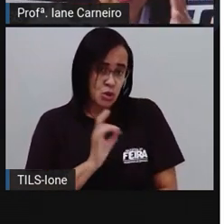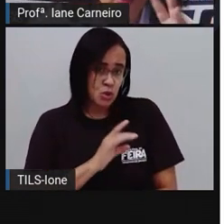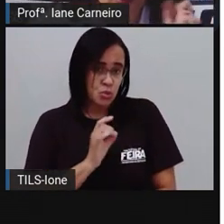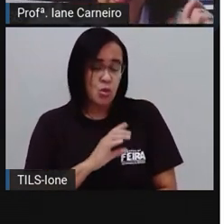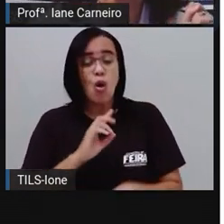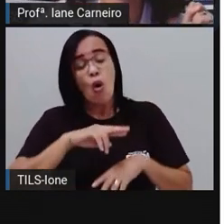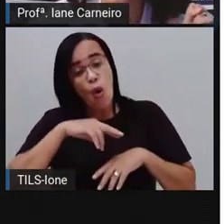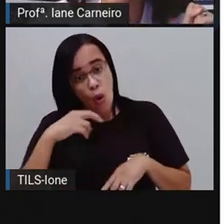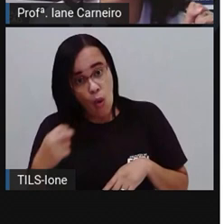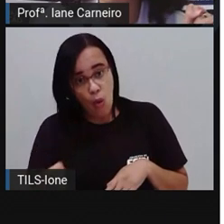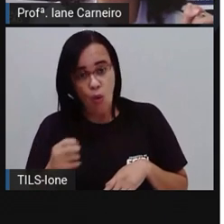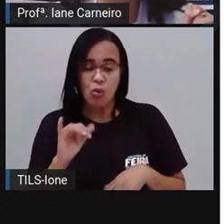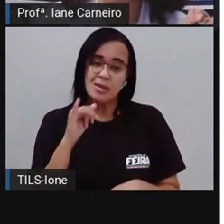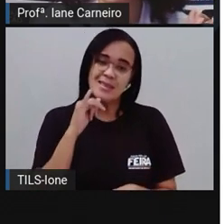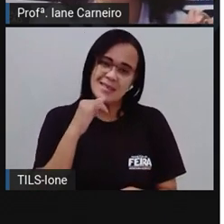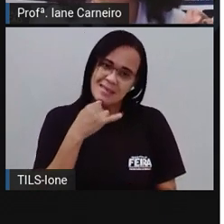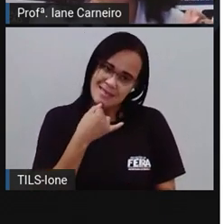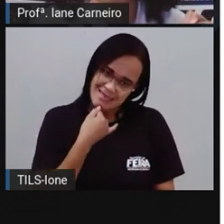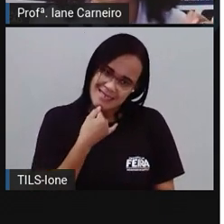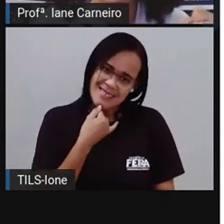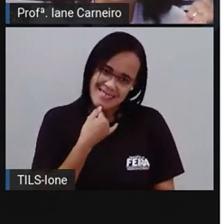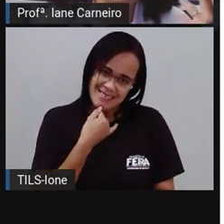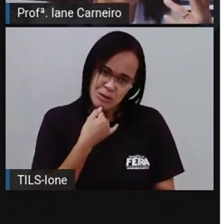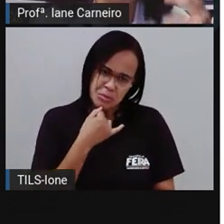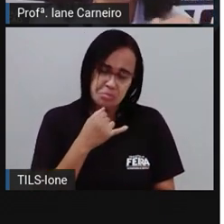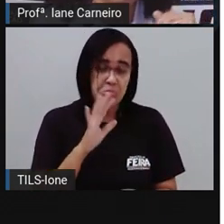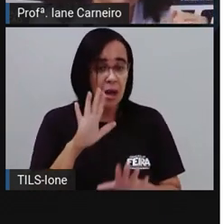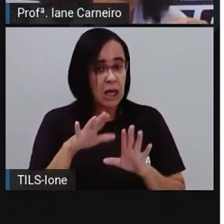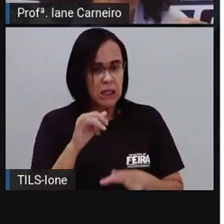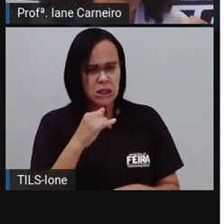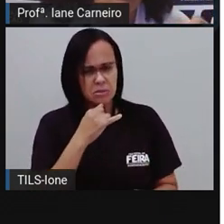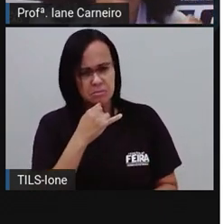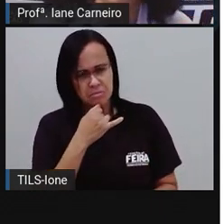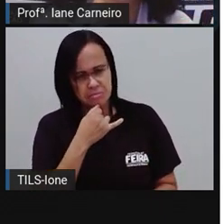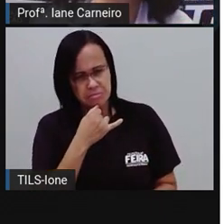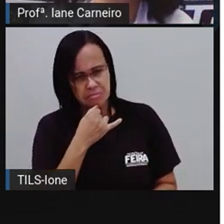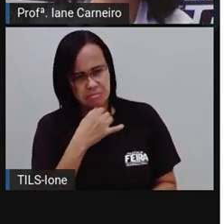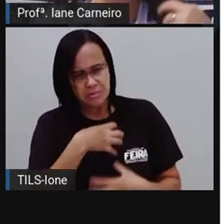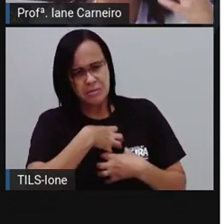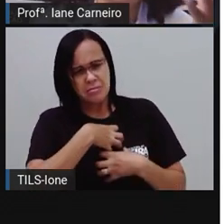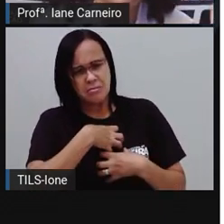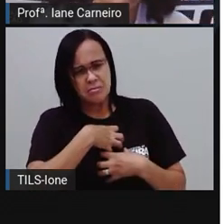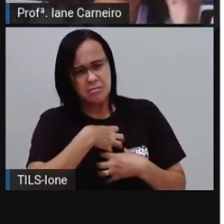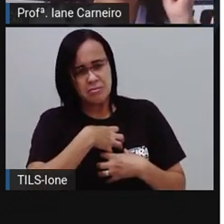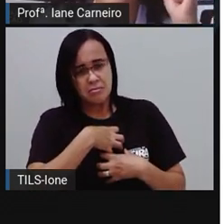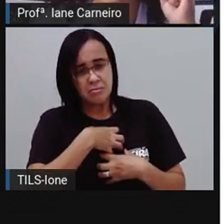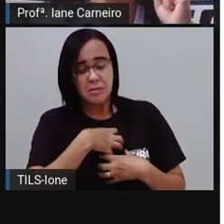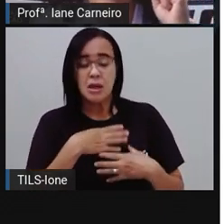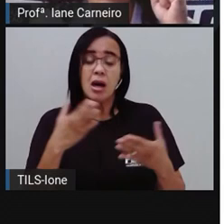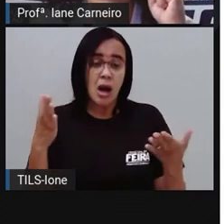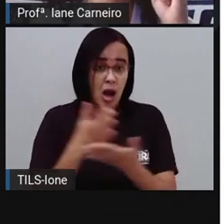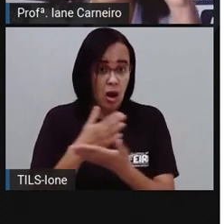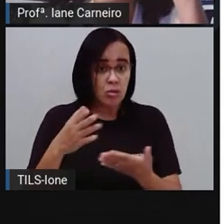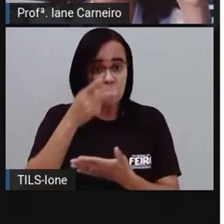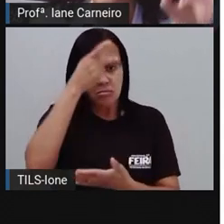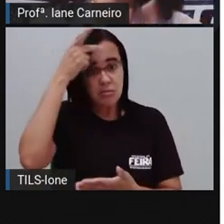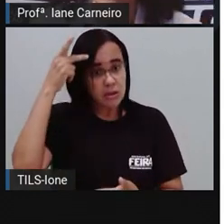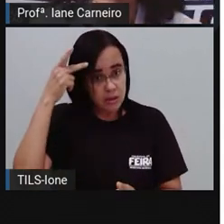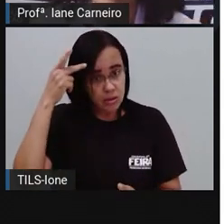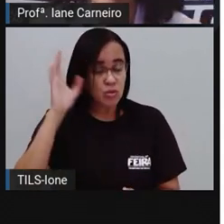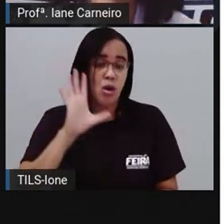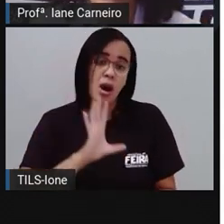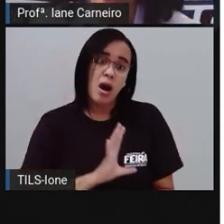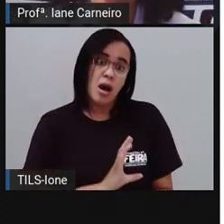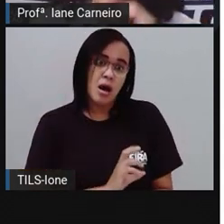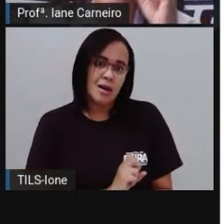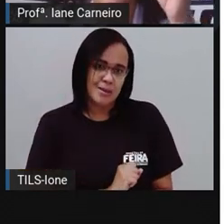aí, quando você olha essa cor, o é que você sente? Tem gente que ama o azul, né? Tem o Roberto Carlos, por exemplo, ele sempre